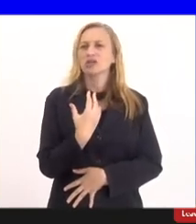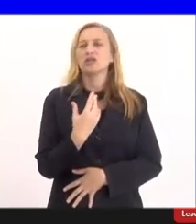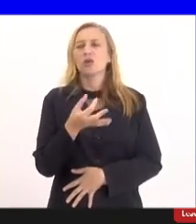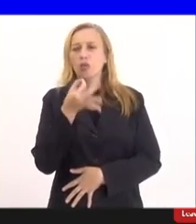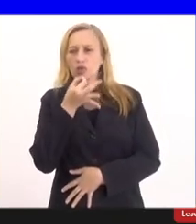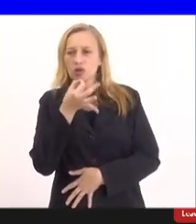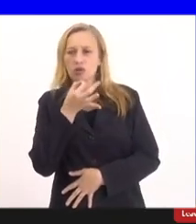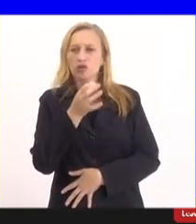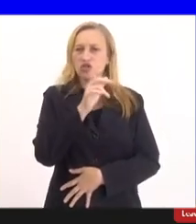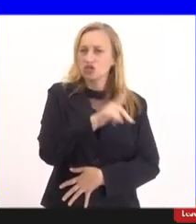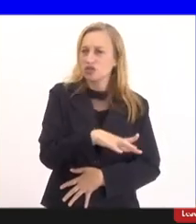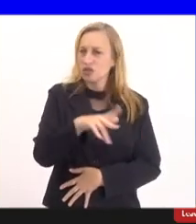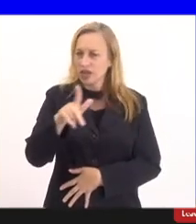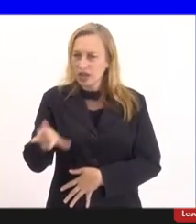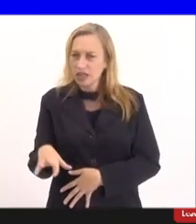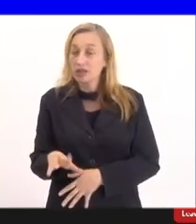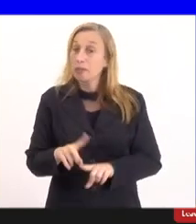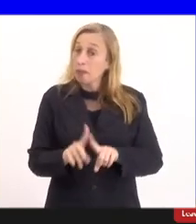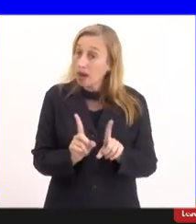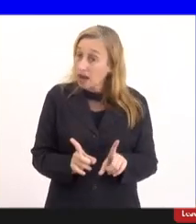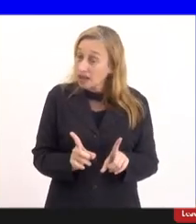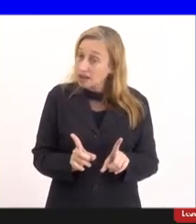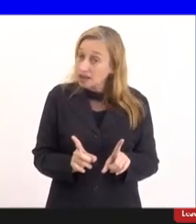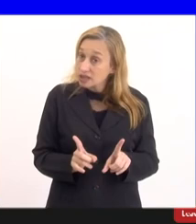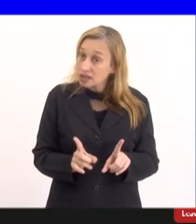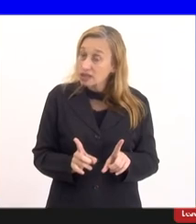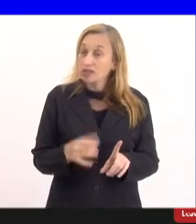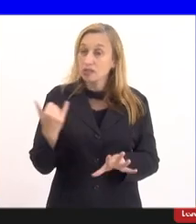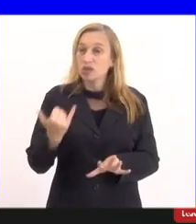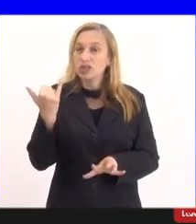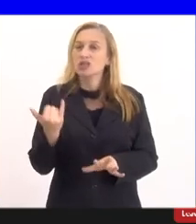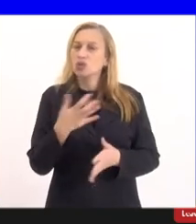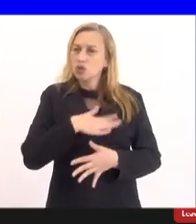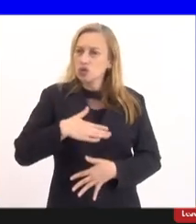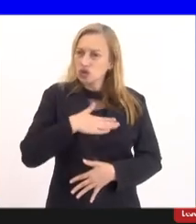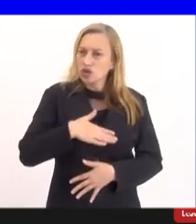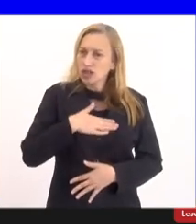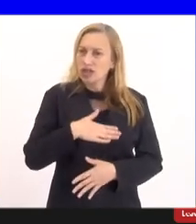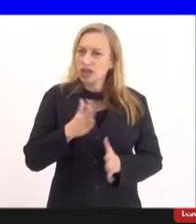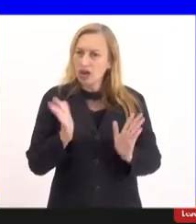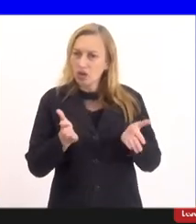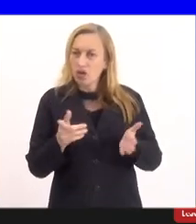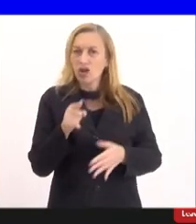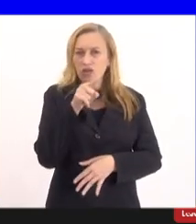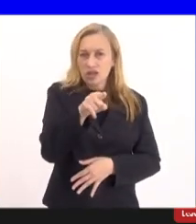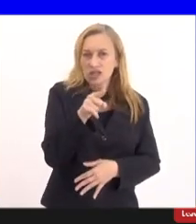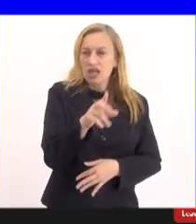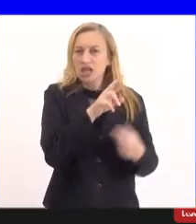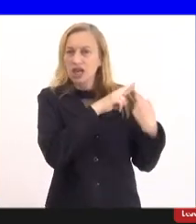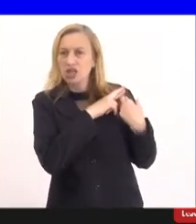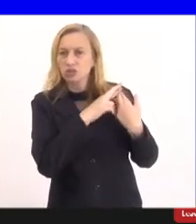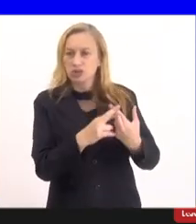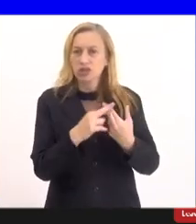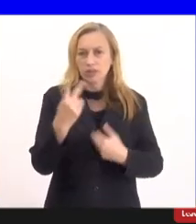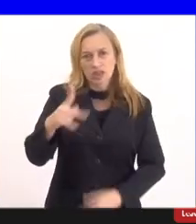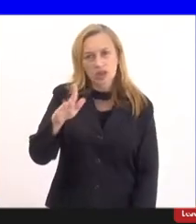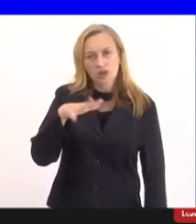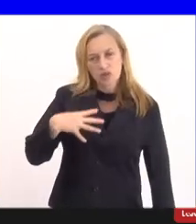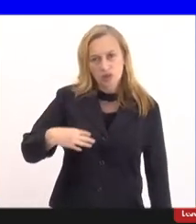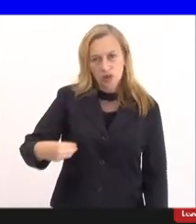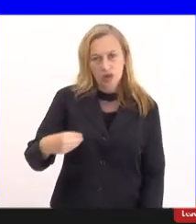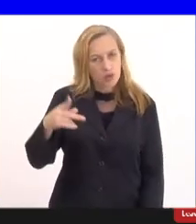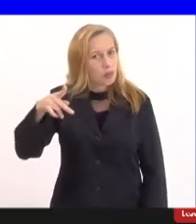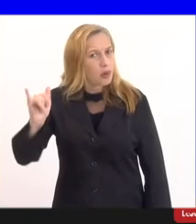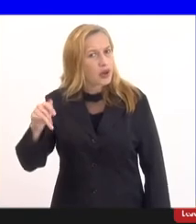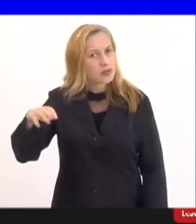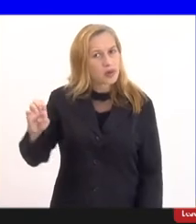opiniões divergentes mas ilucidativa e eu gostaria que a partir de agora você que é responsável pela criança você pai